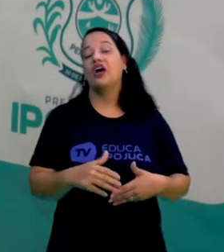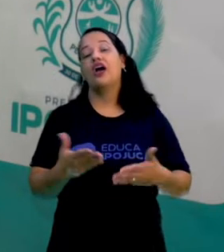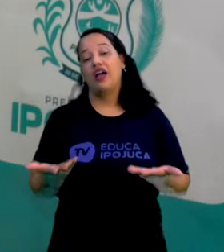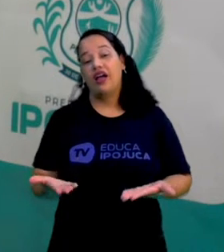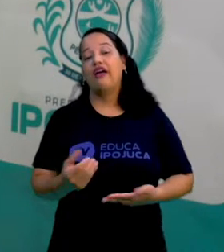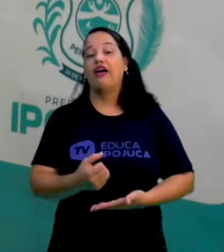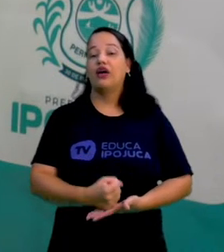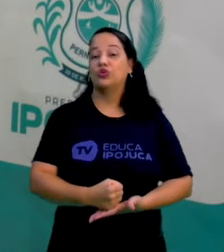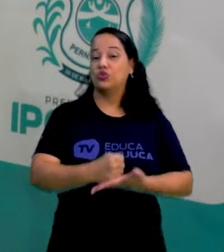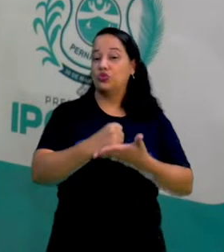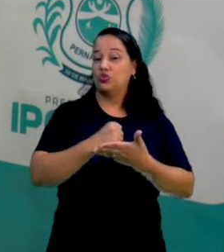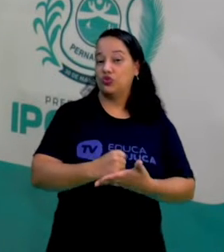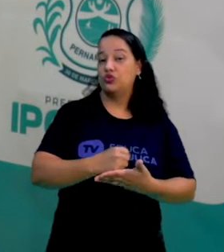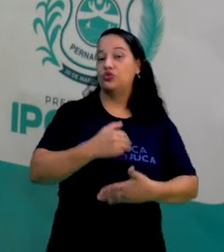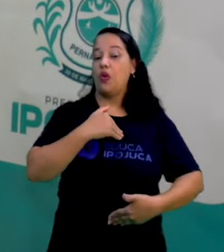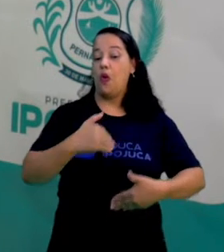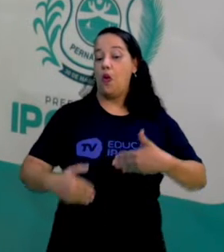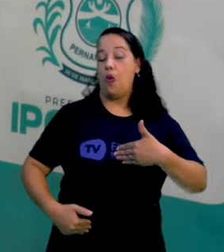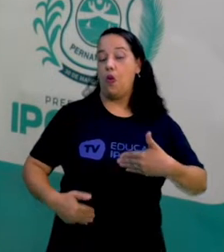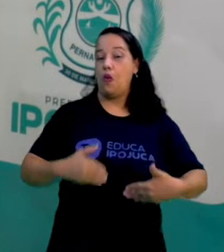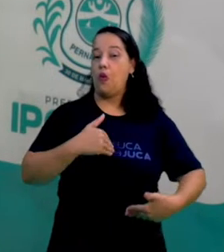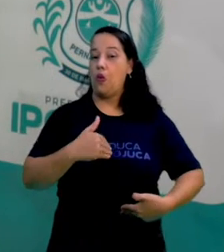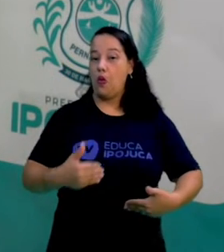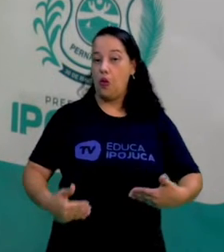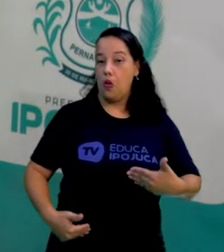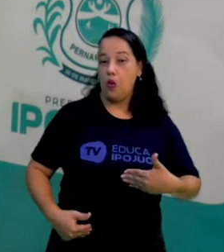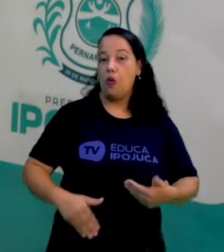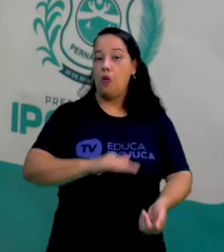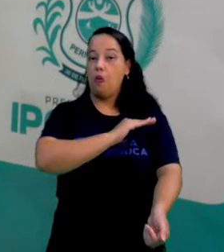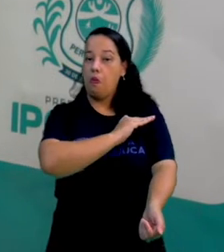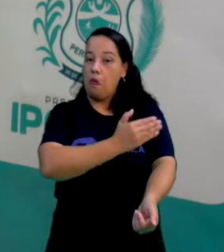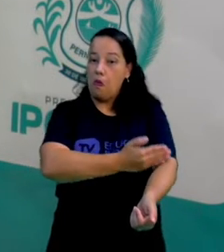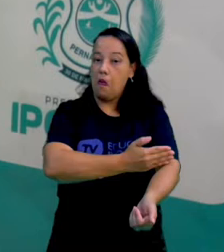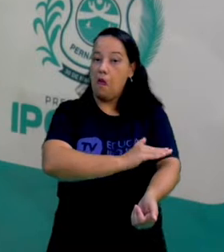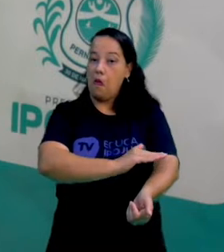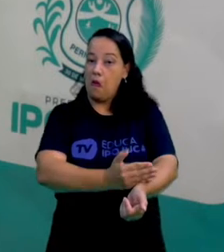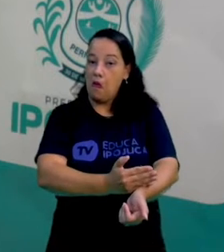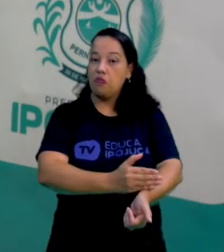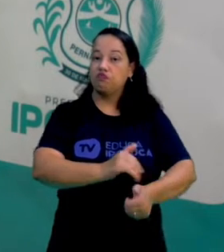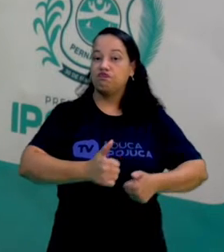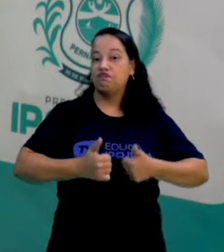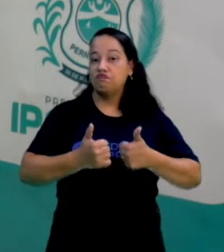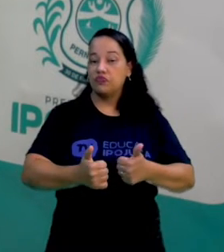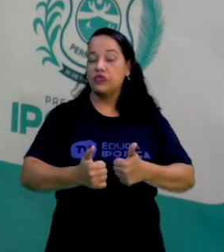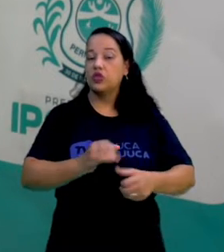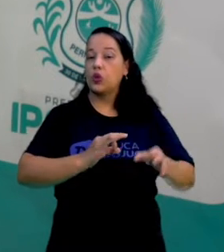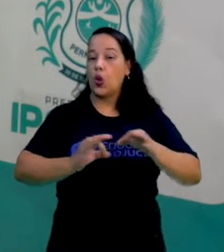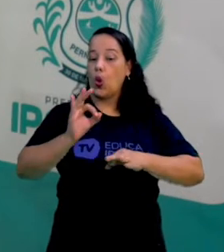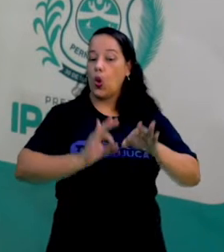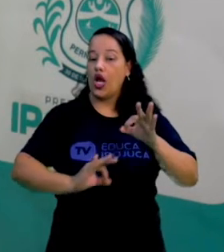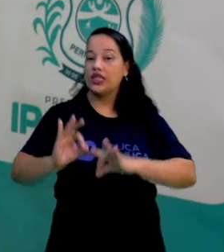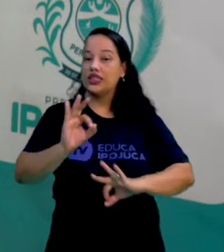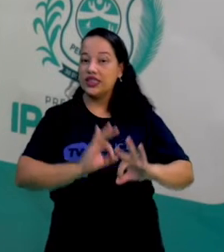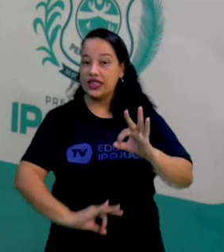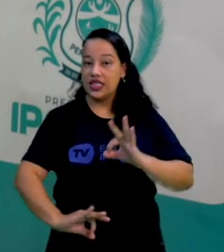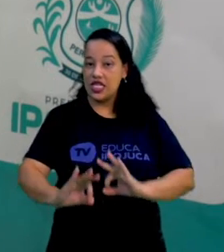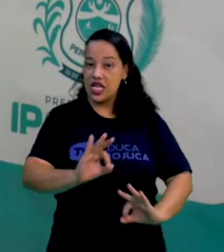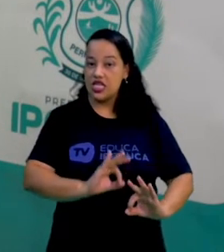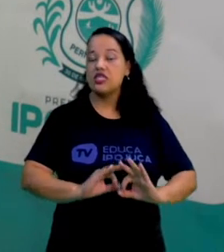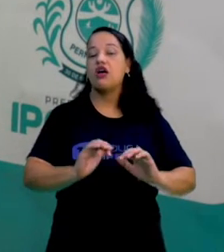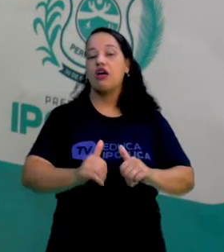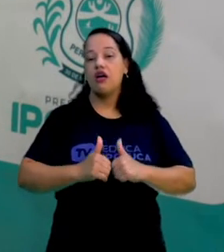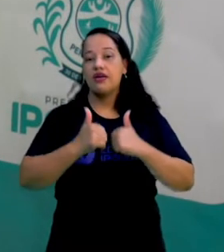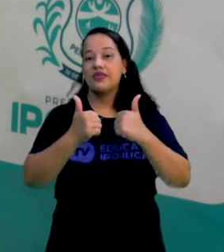o corpo também a ficar mais tonificado. Então, toda essa organização estrutural vai,